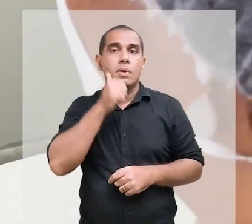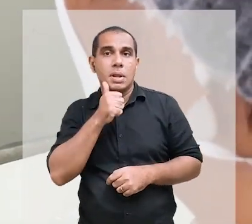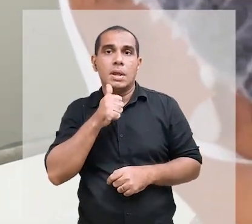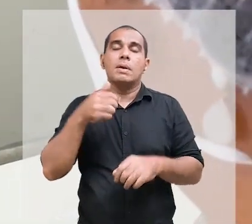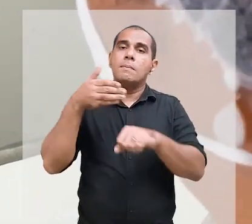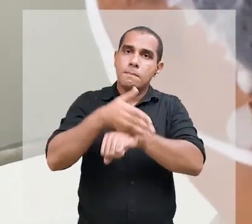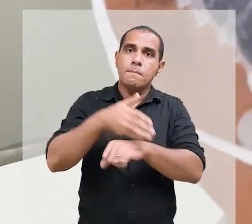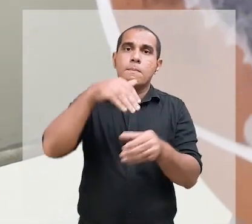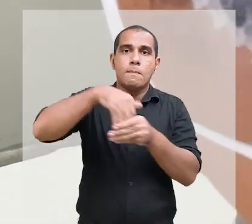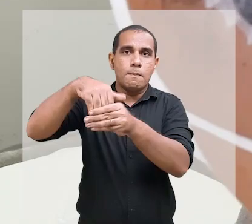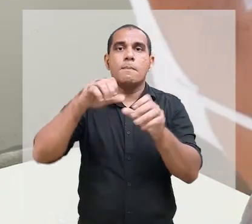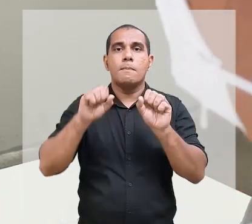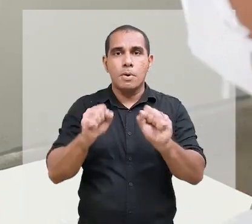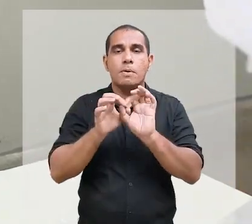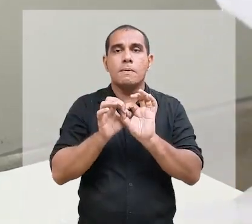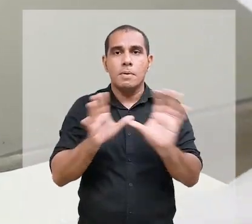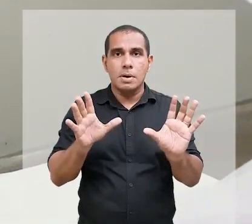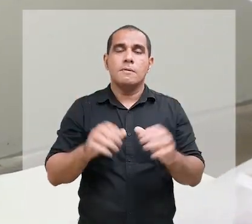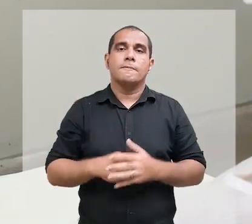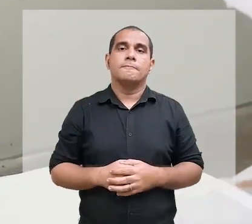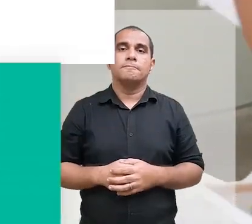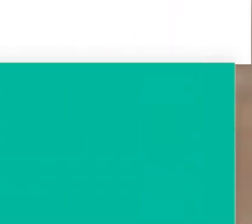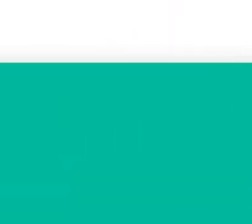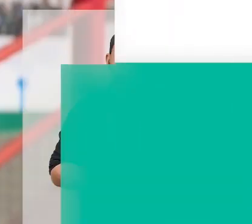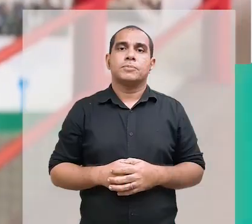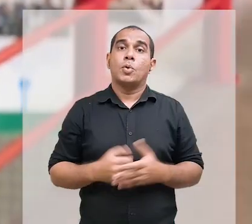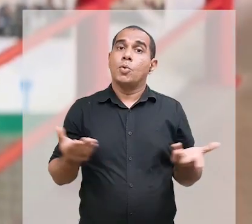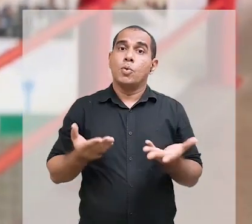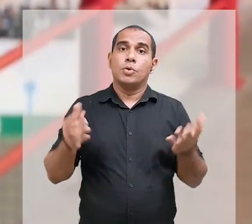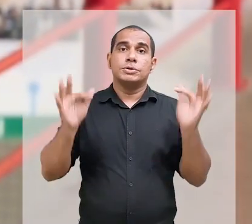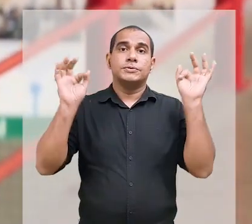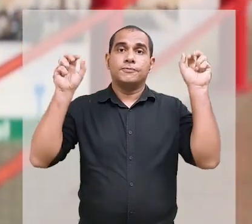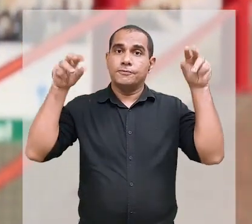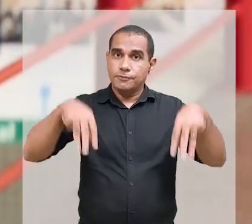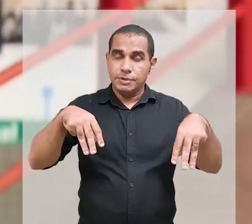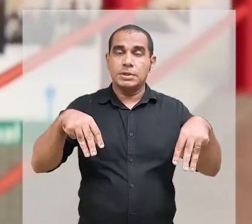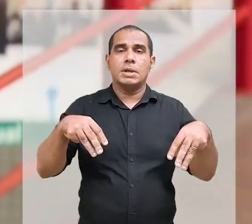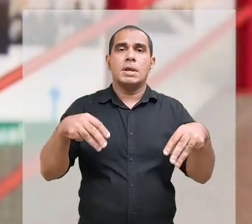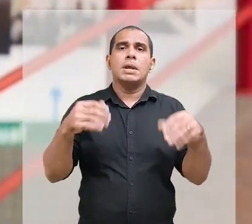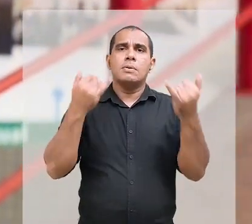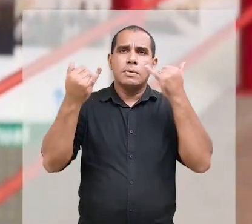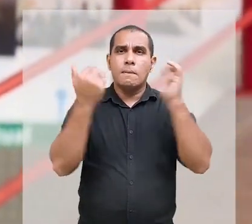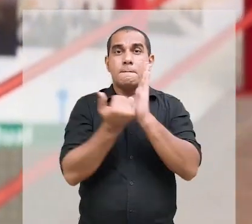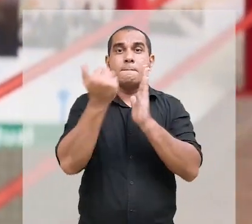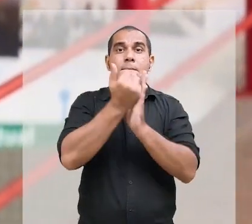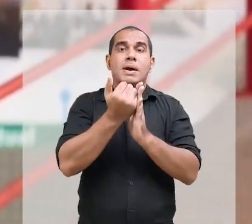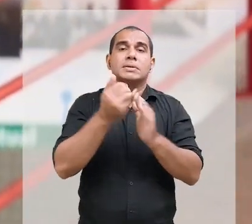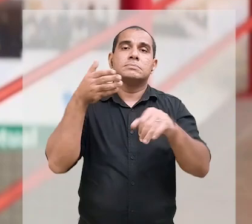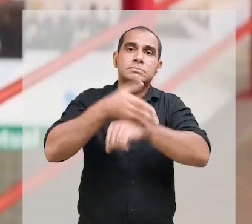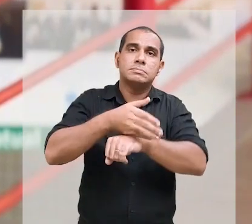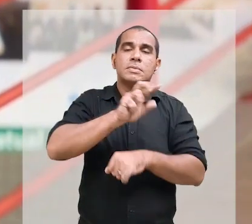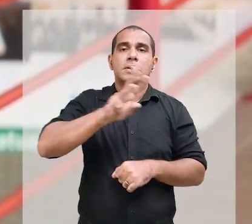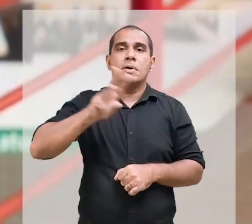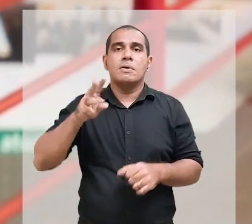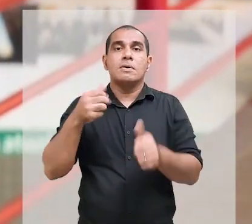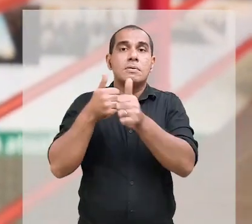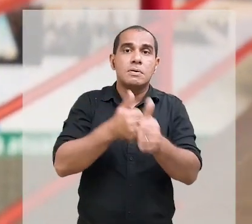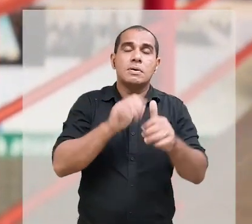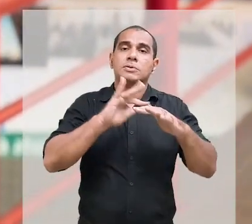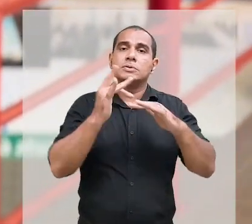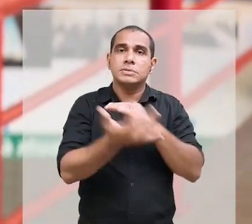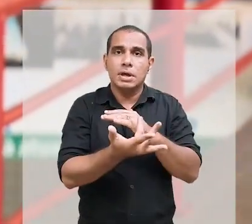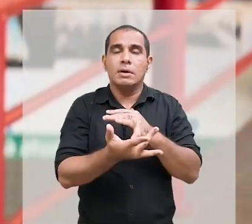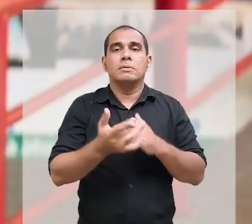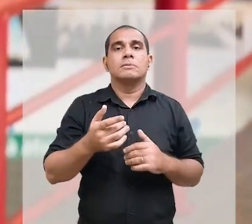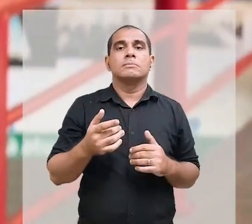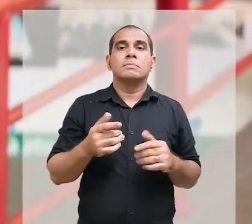médicos e médicas têm acesso às orientações para participar. Bom, pessoal, por hoje é só. Para mais notícias, acesse o nosso site ou siga a gente nas nossas